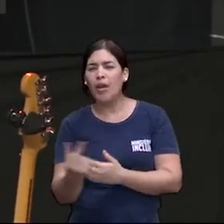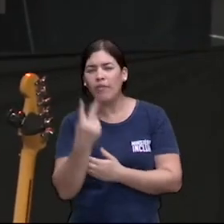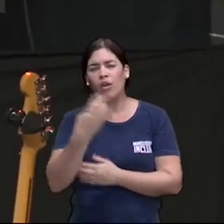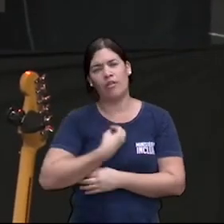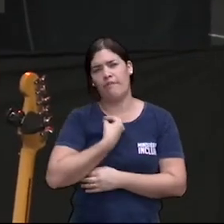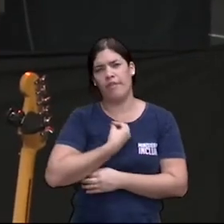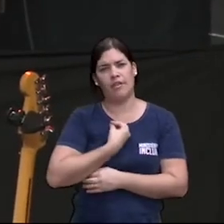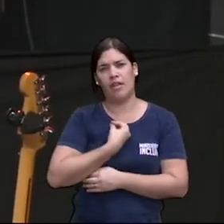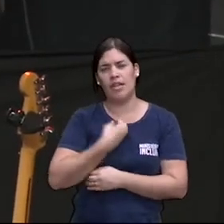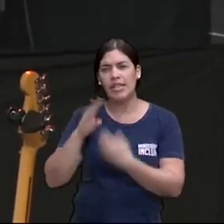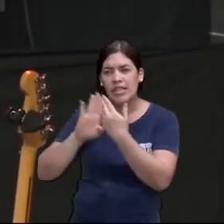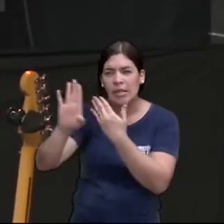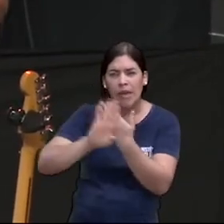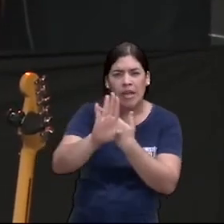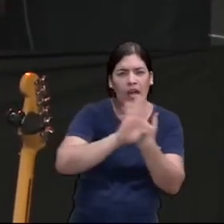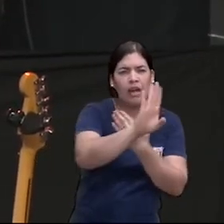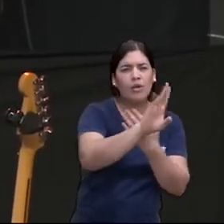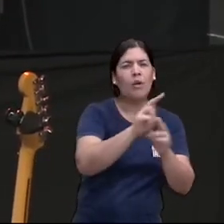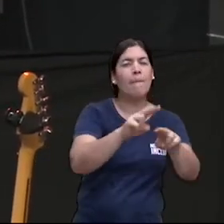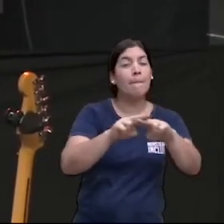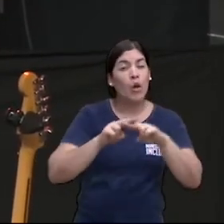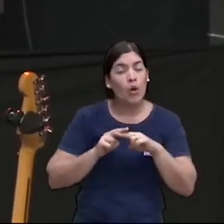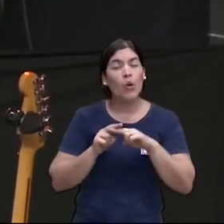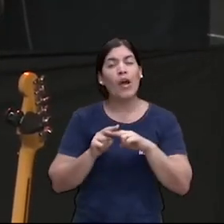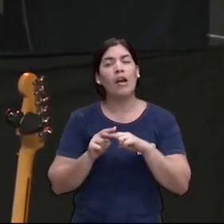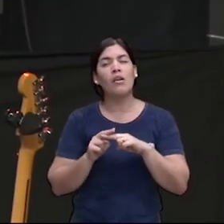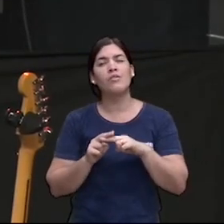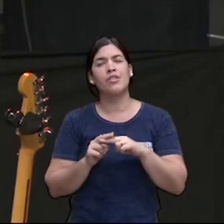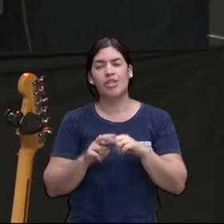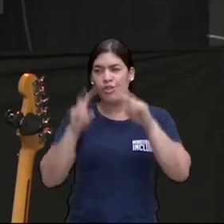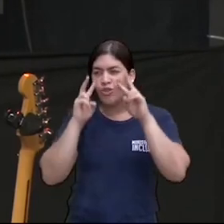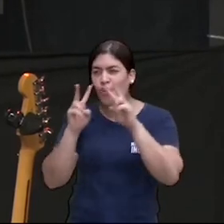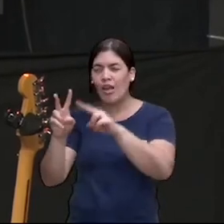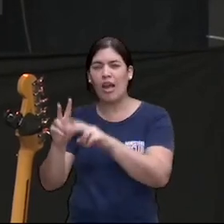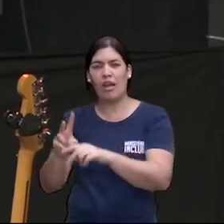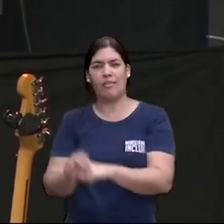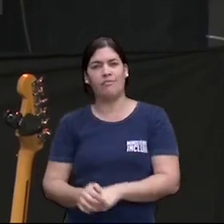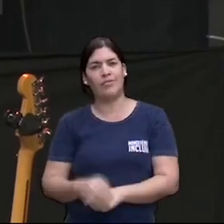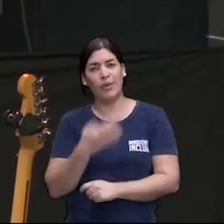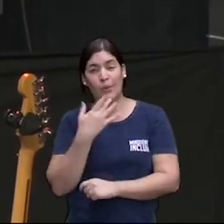vidas mas pela maldita tendência de olhar a cor da pele